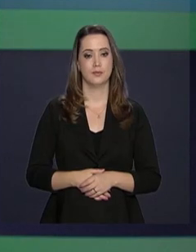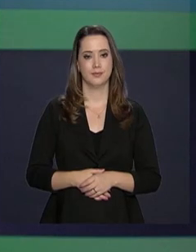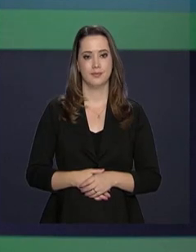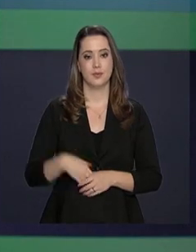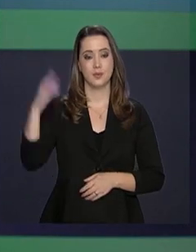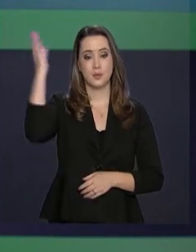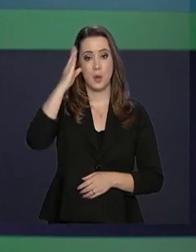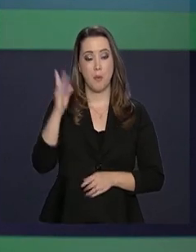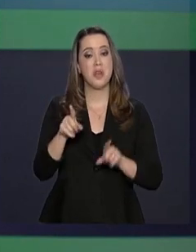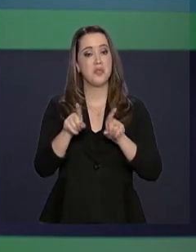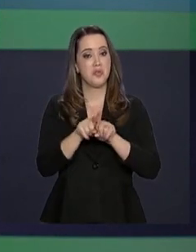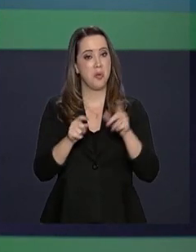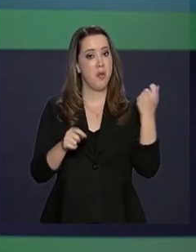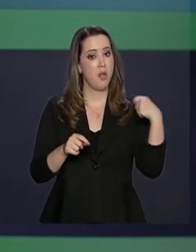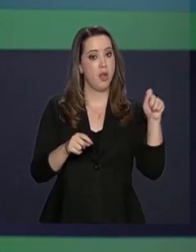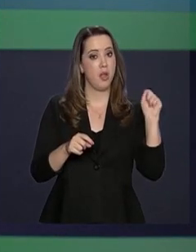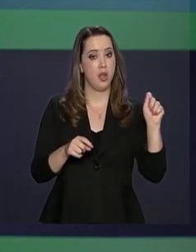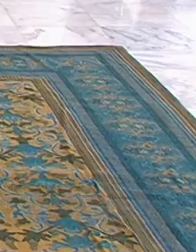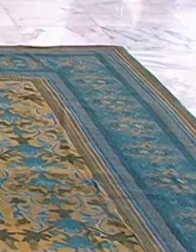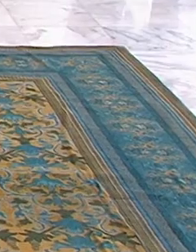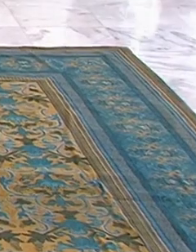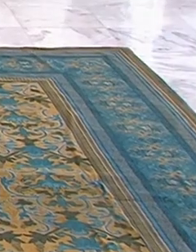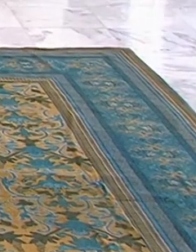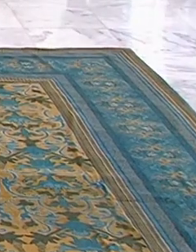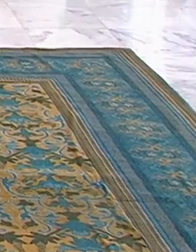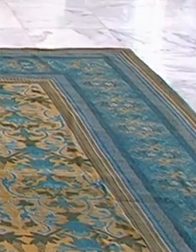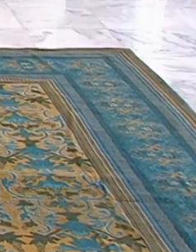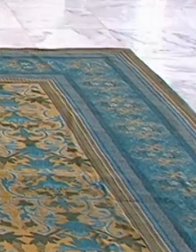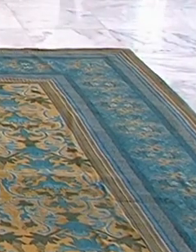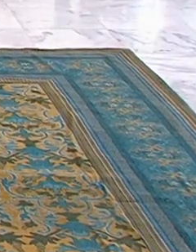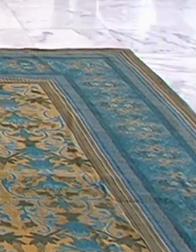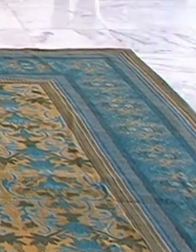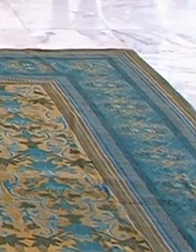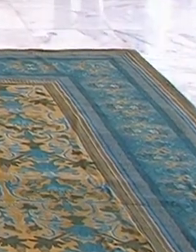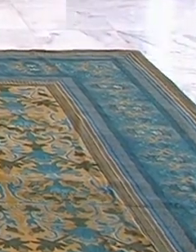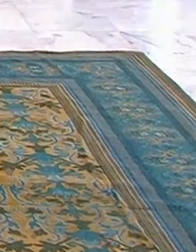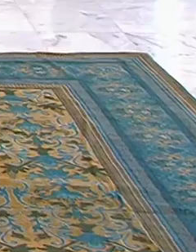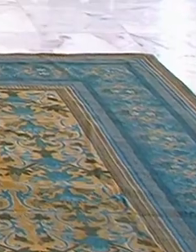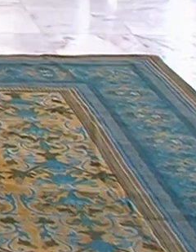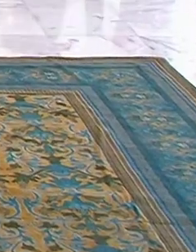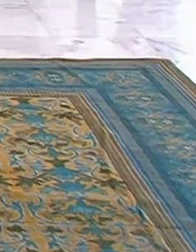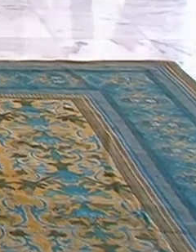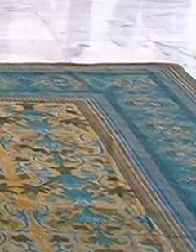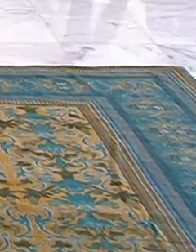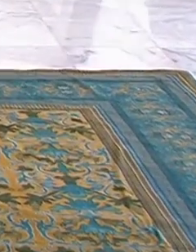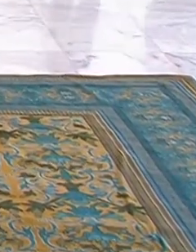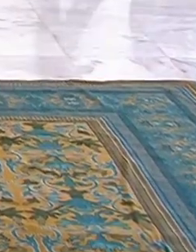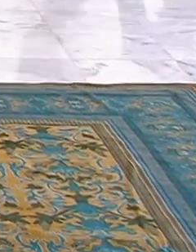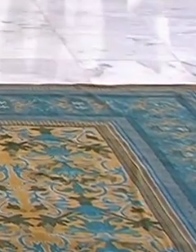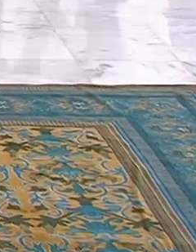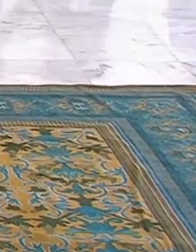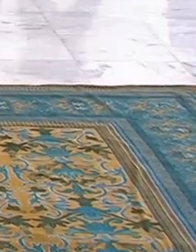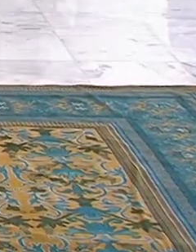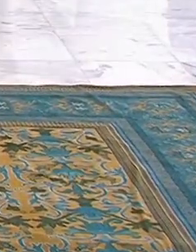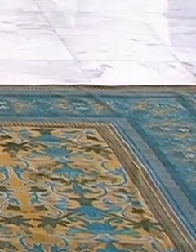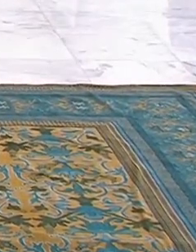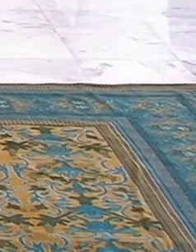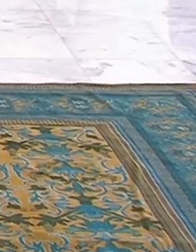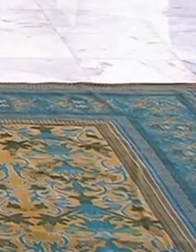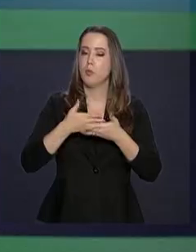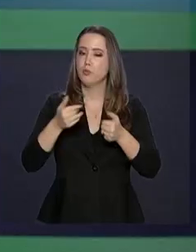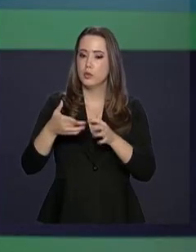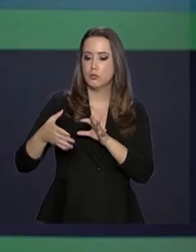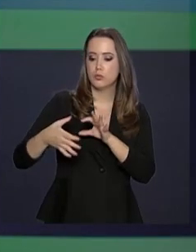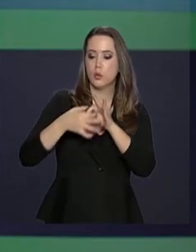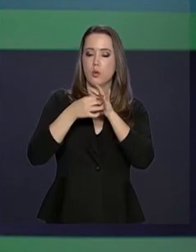Brasil e Argentina. Presidentes Jair Bolsonaro e Maurício Macri se encontram em Brasília e reforçam laços entre os dois